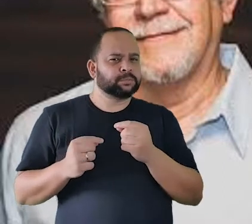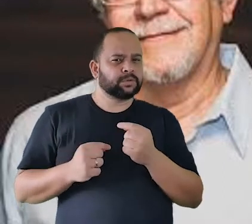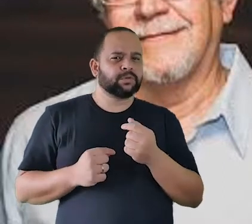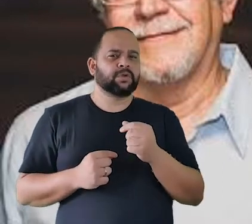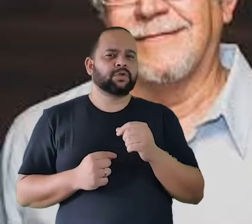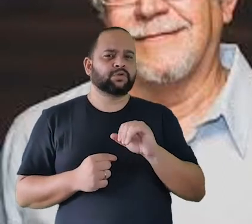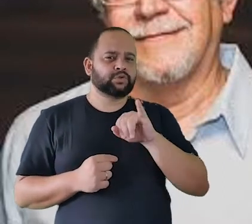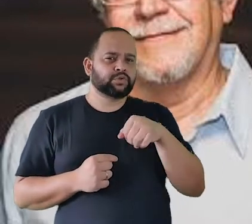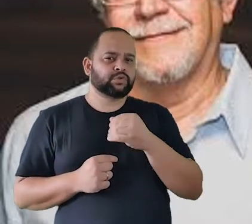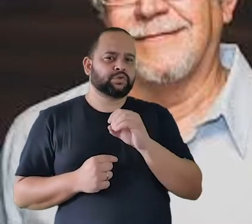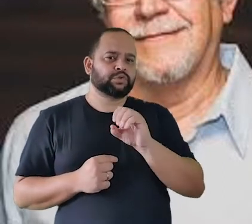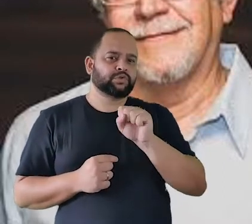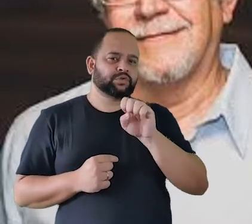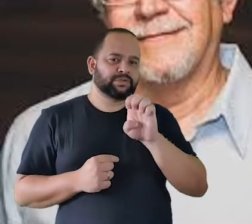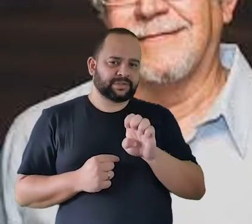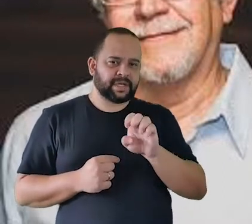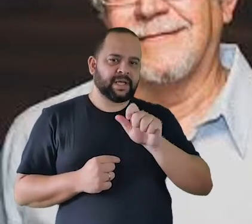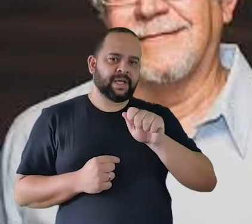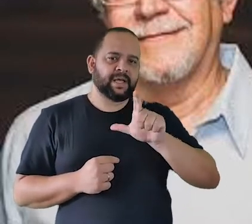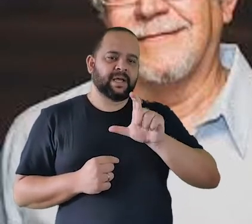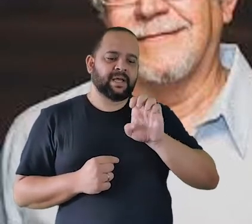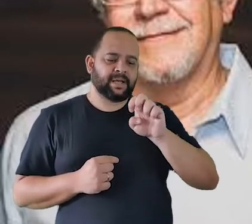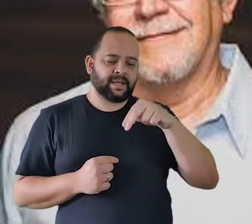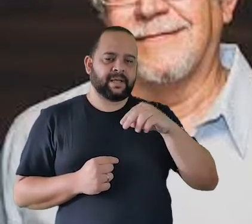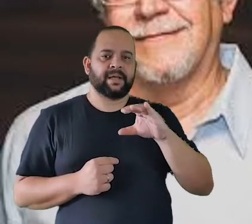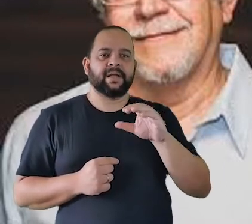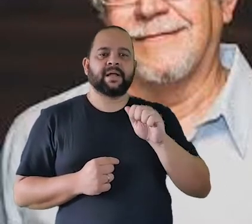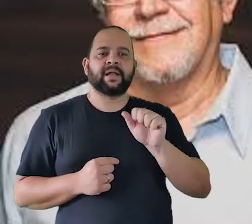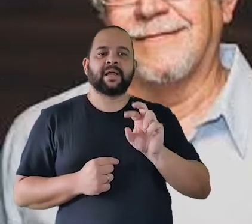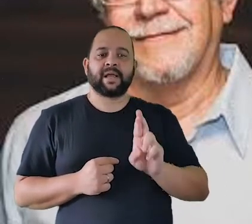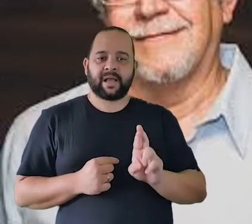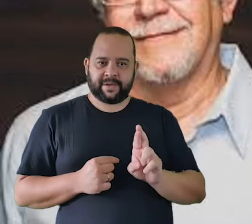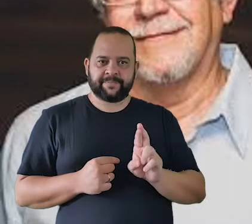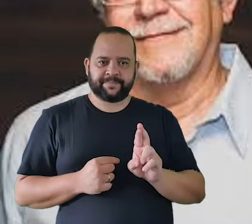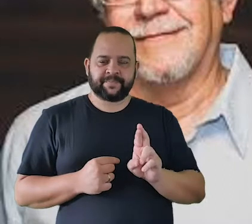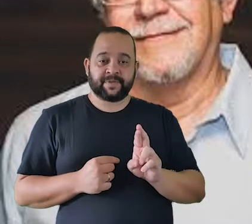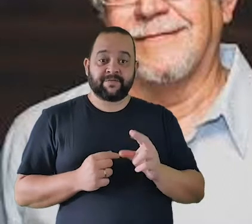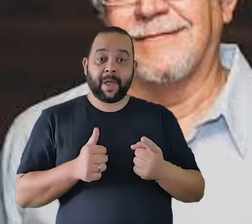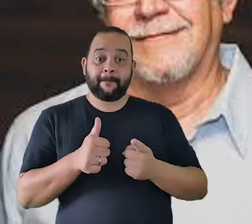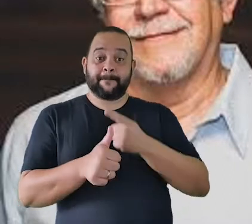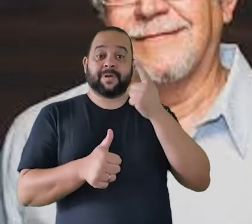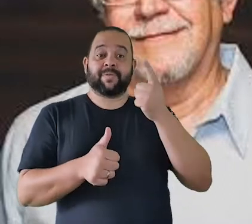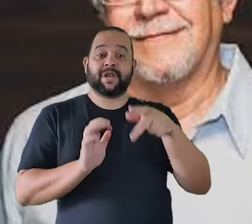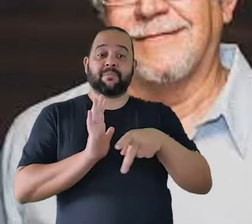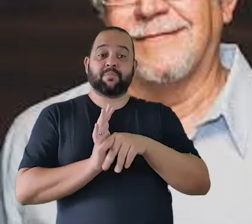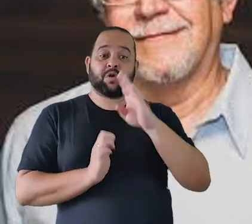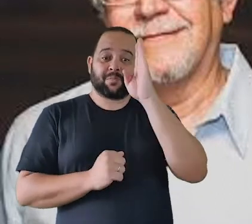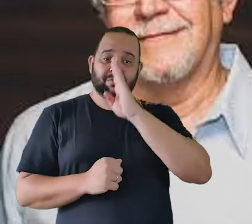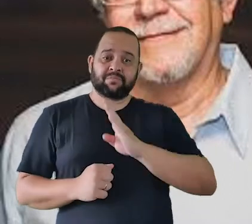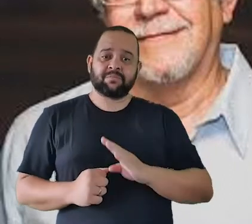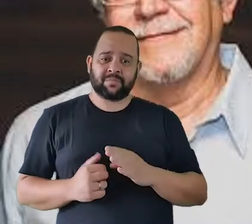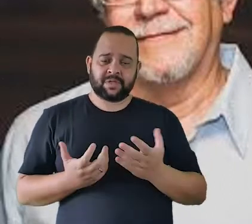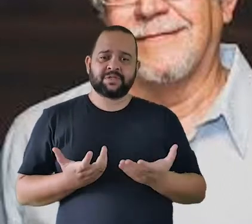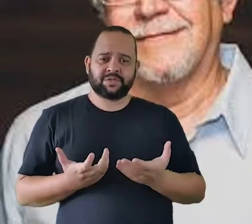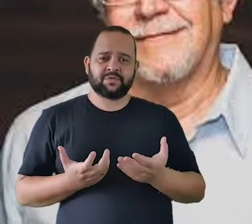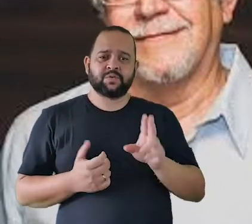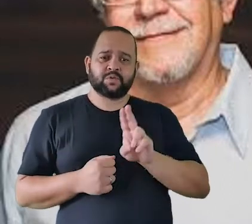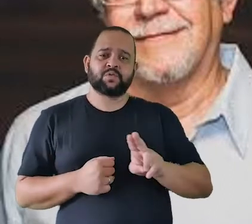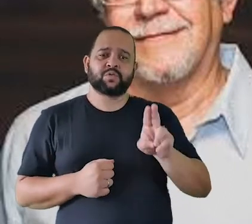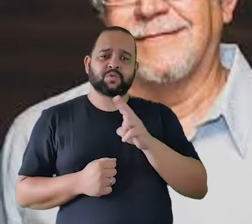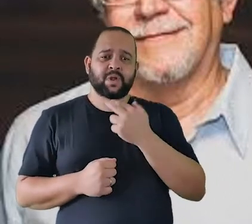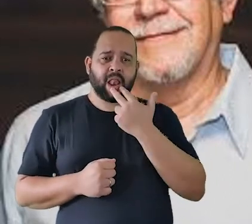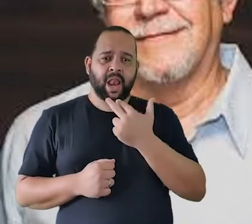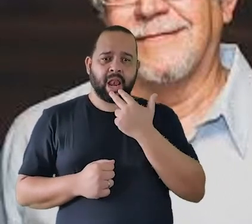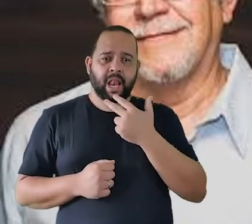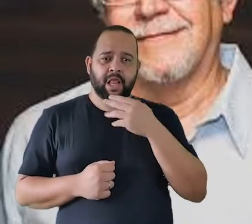ópera verdadeiramente brasileira tanto quanto a música, quanto a ambientação, quanto a utilização da língua